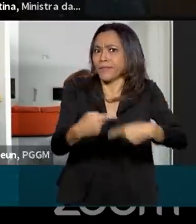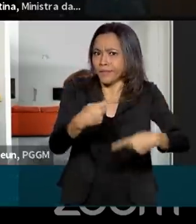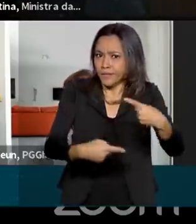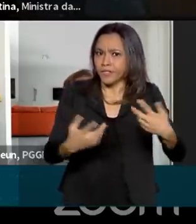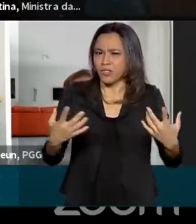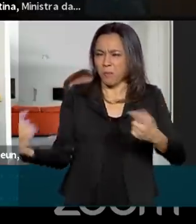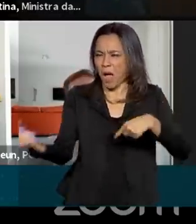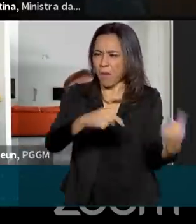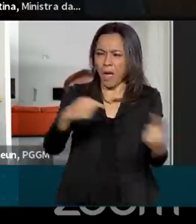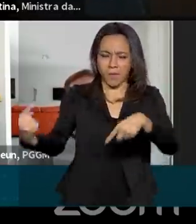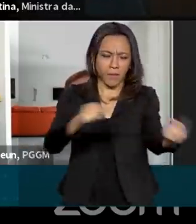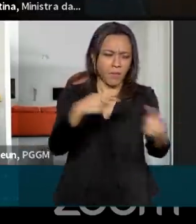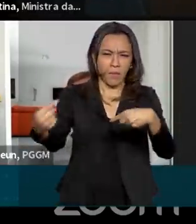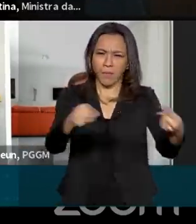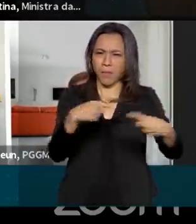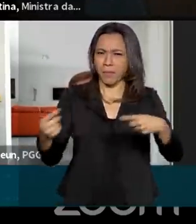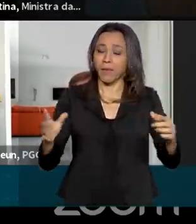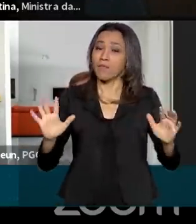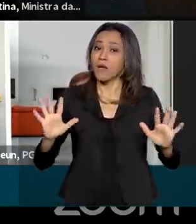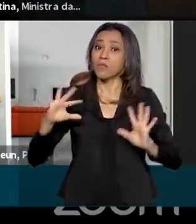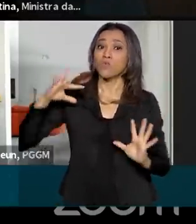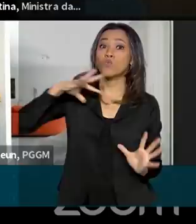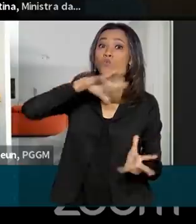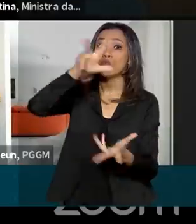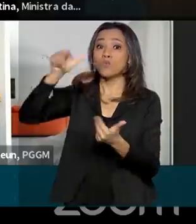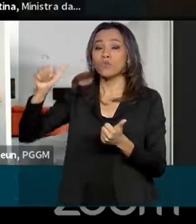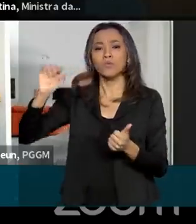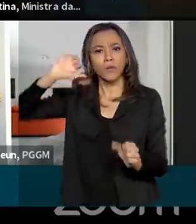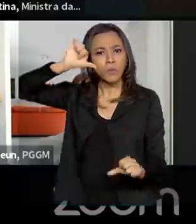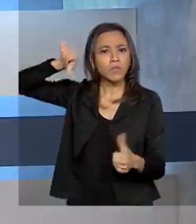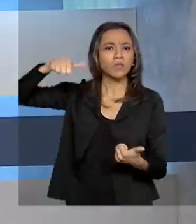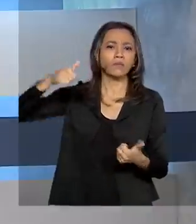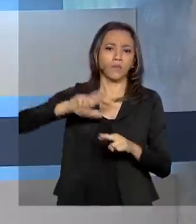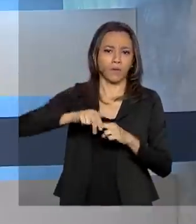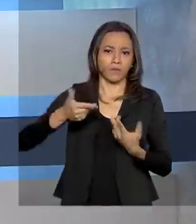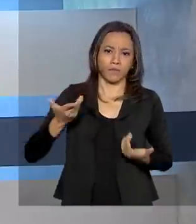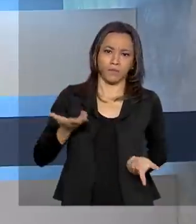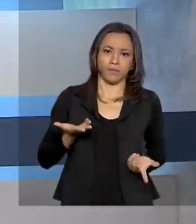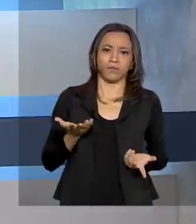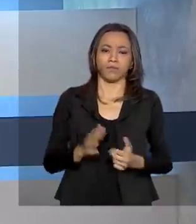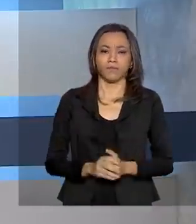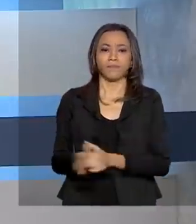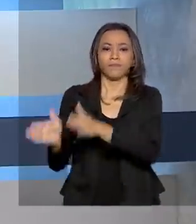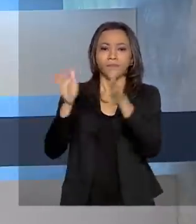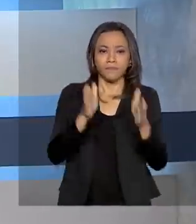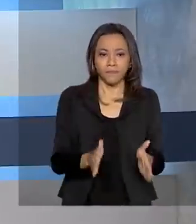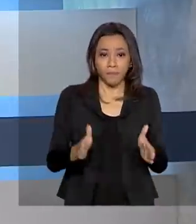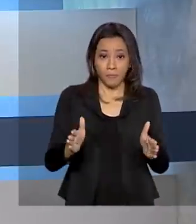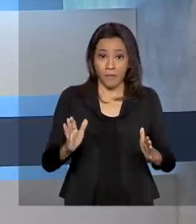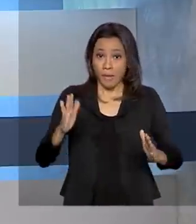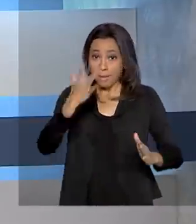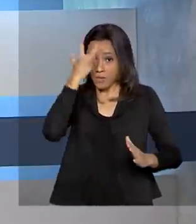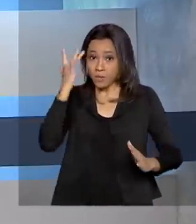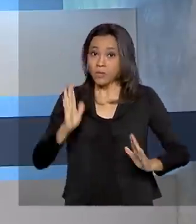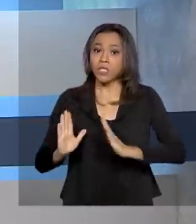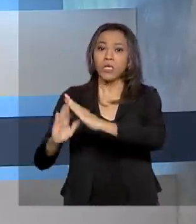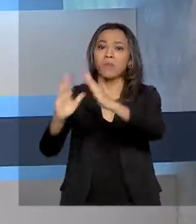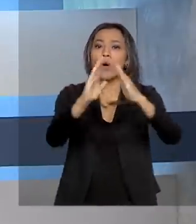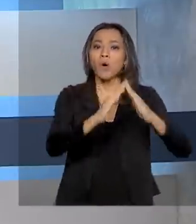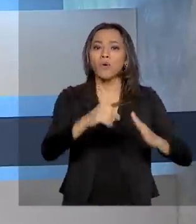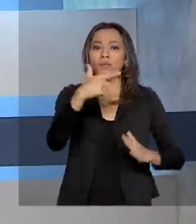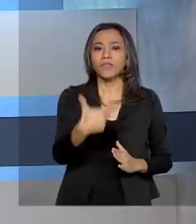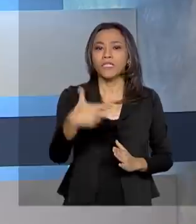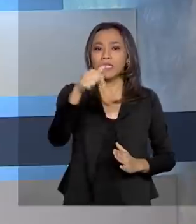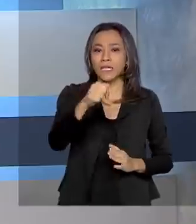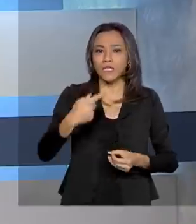é polêmico, é inconclusivo, a verdade é que o mundo já está mudando em relação a esse plano. Moradores de 27 municípios da